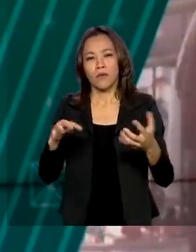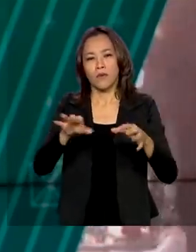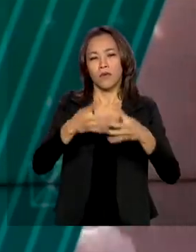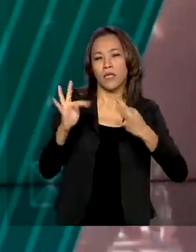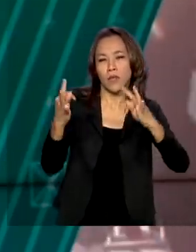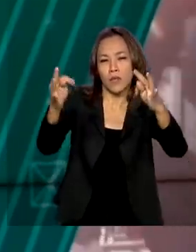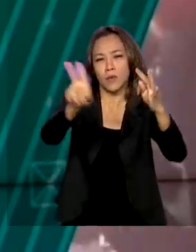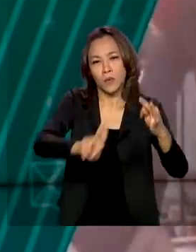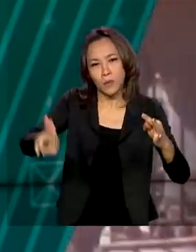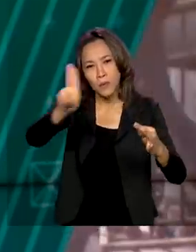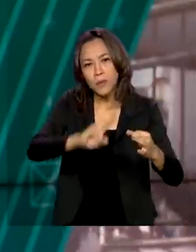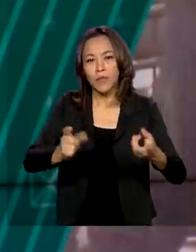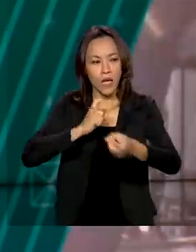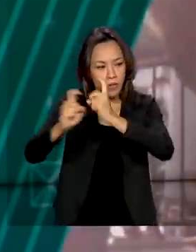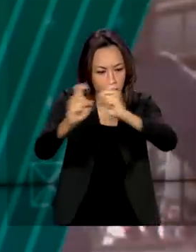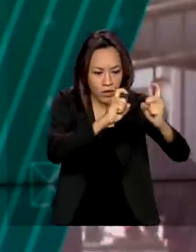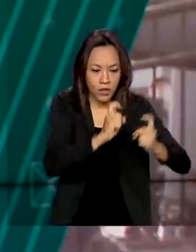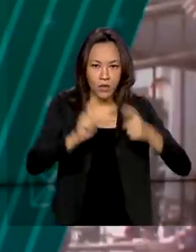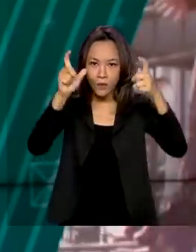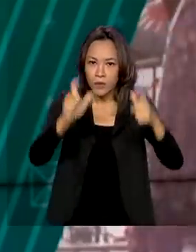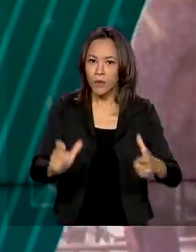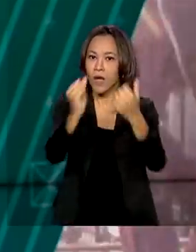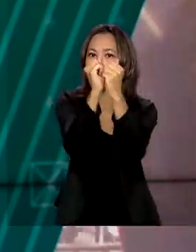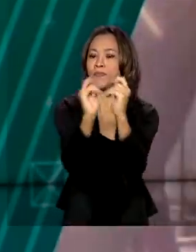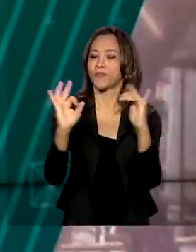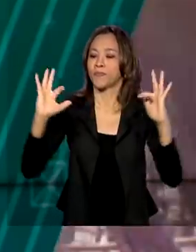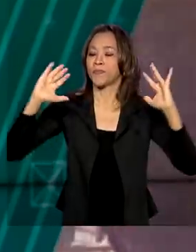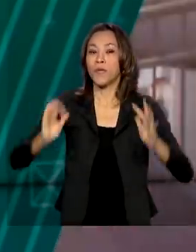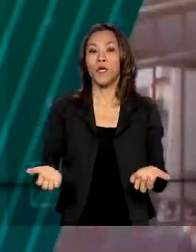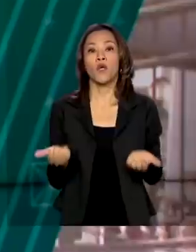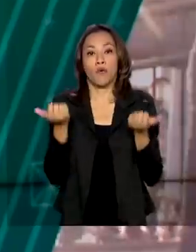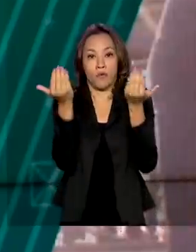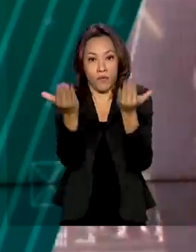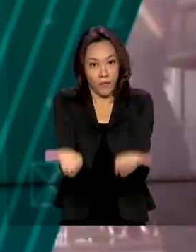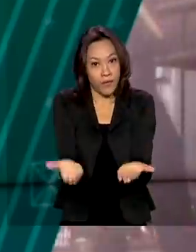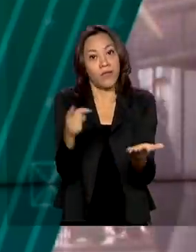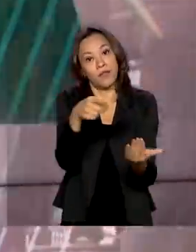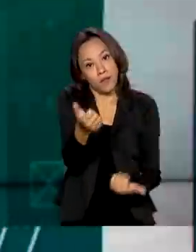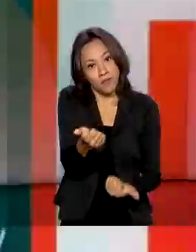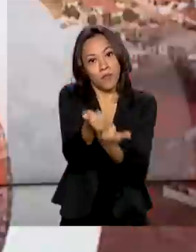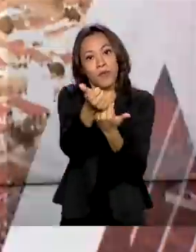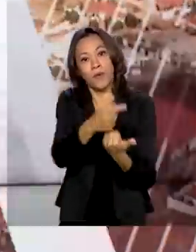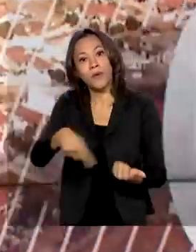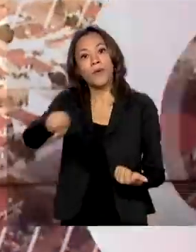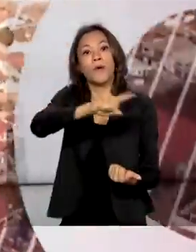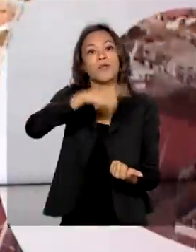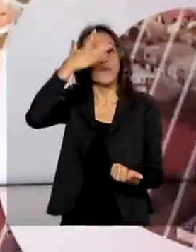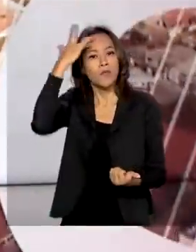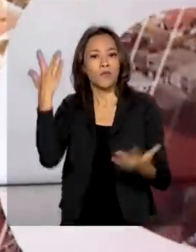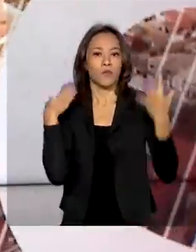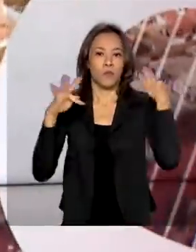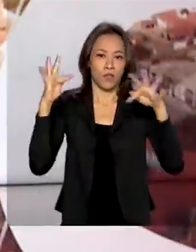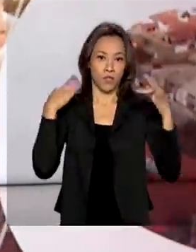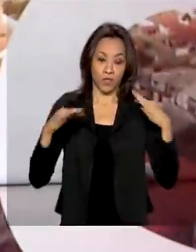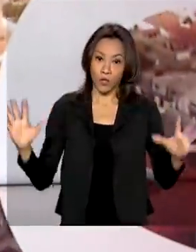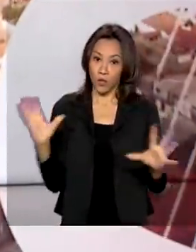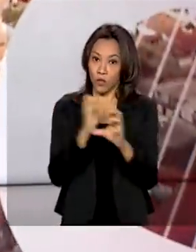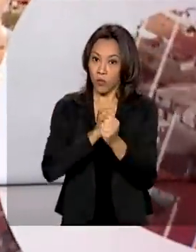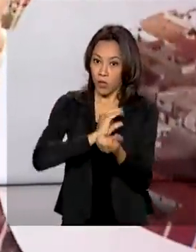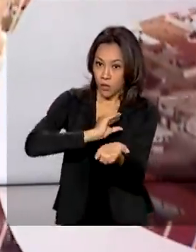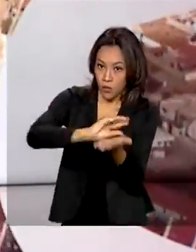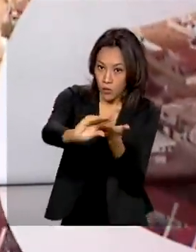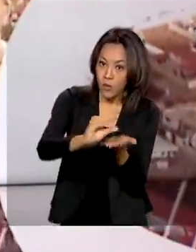manutenção, gestão dos parques, além de oferecer serviços de apoio aos turistas. No total, vai investir R 260